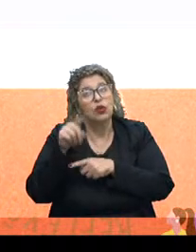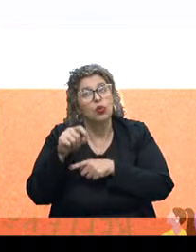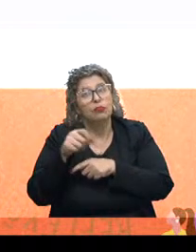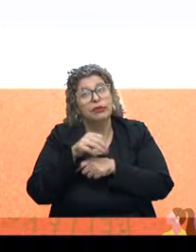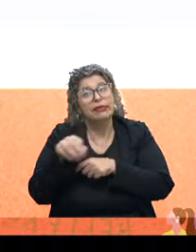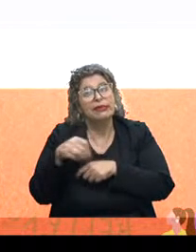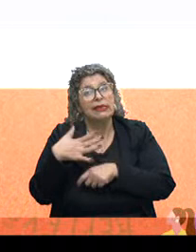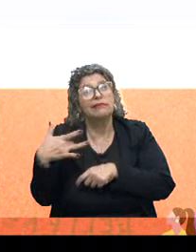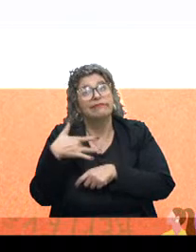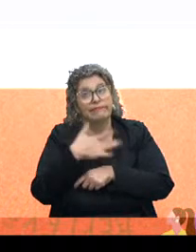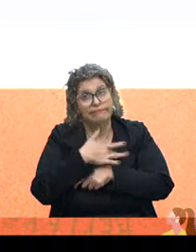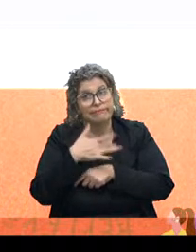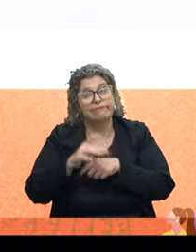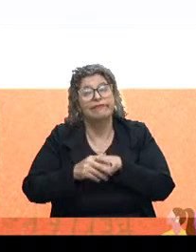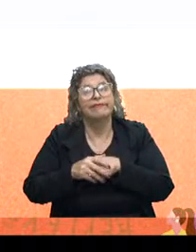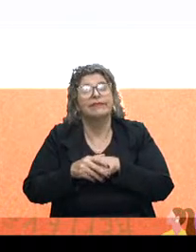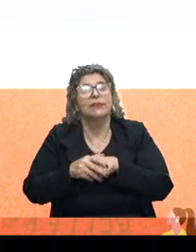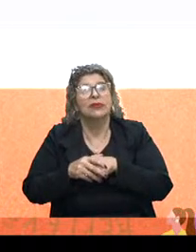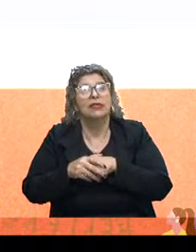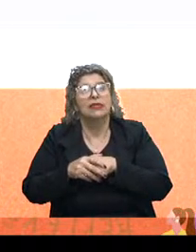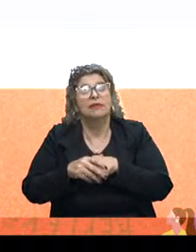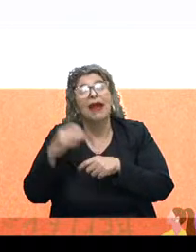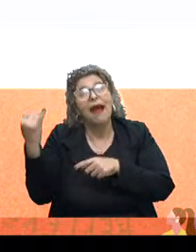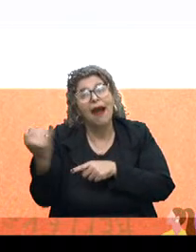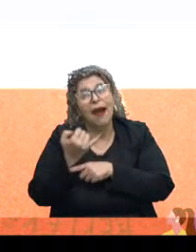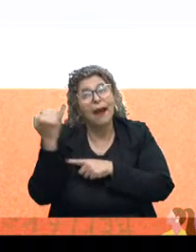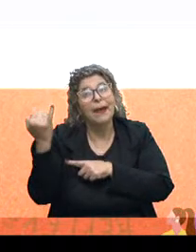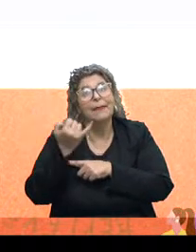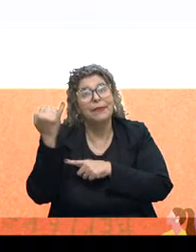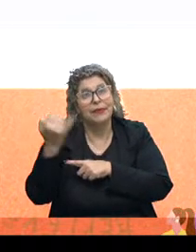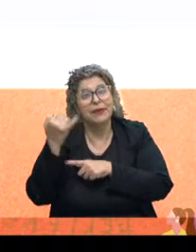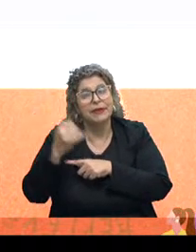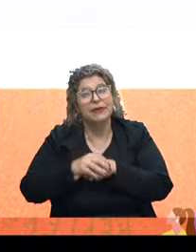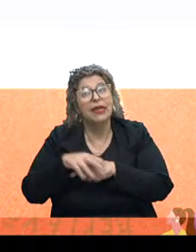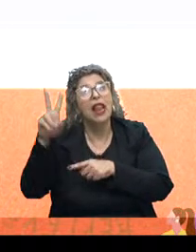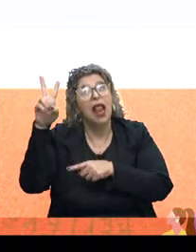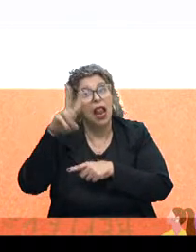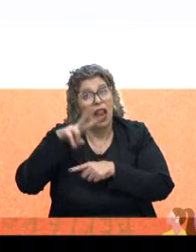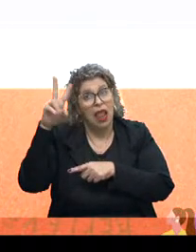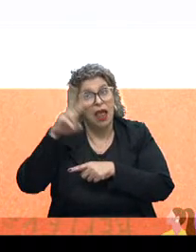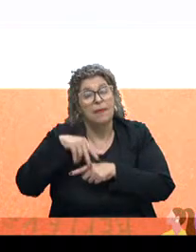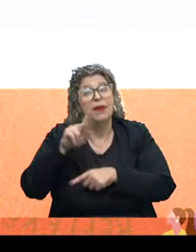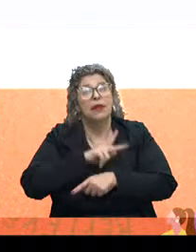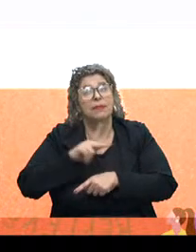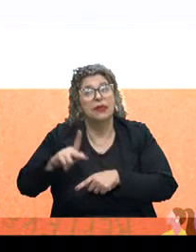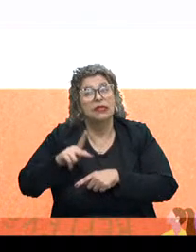fala da saúde. A questão da saúde. É importante a gente frisar, e o presidente, na abertura desta